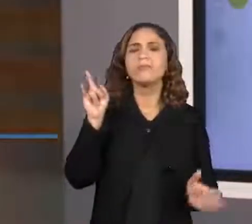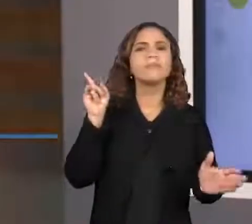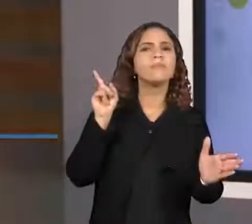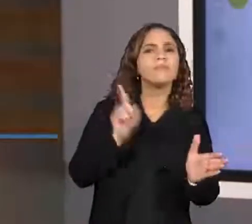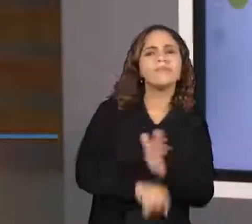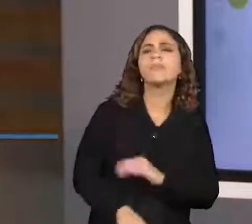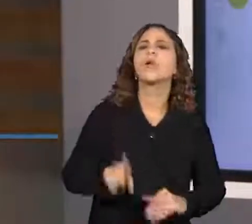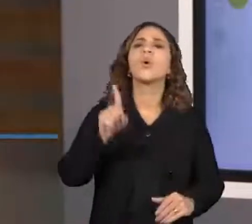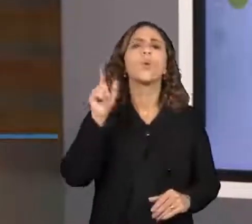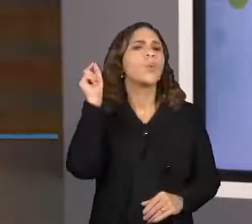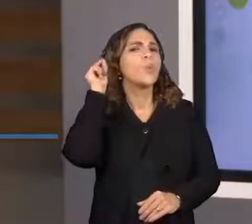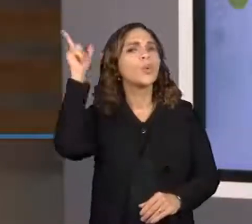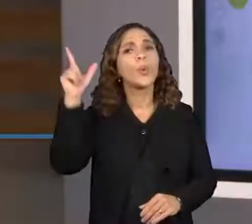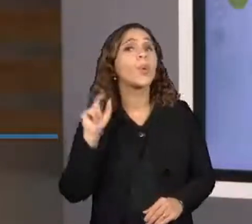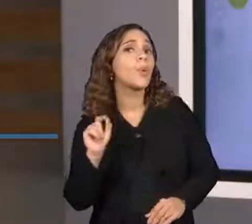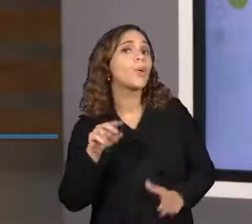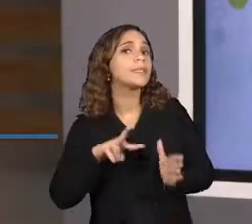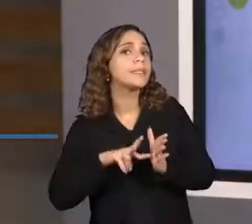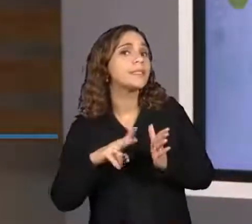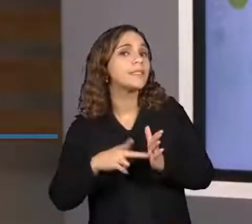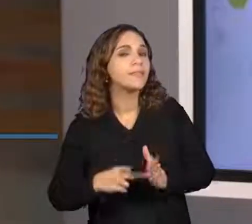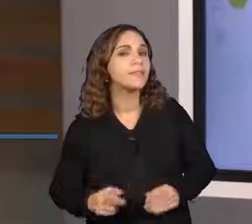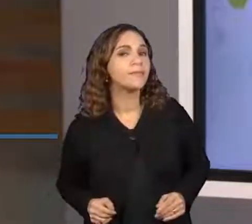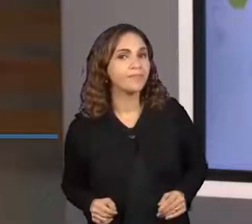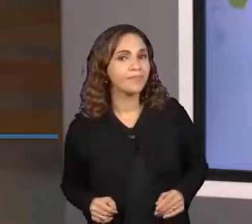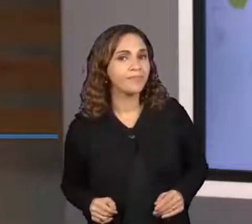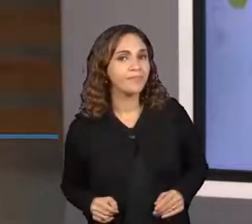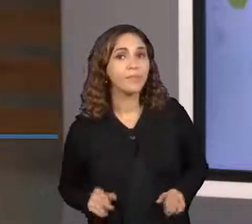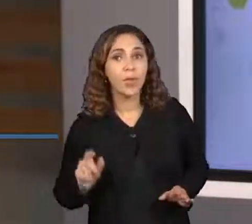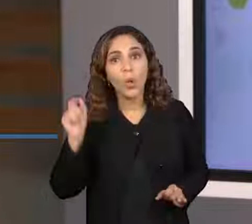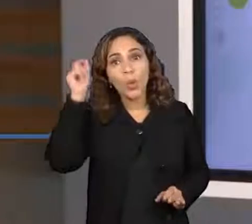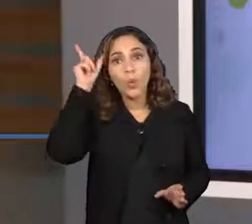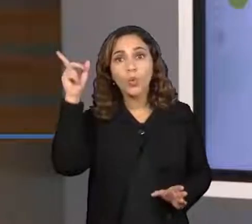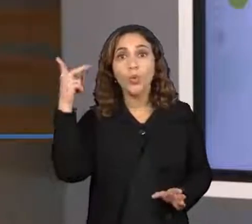O que é cultura? O que é cultura no Brasil?